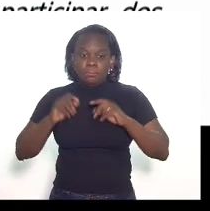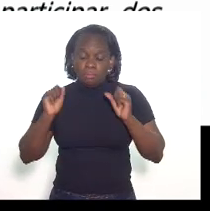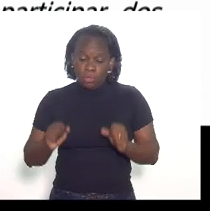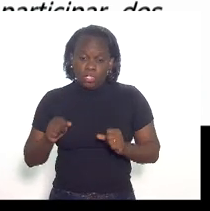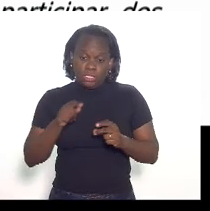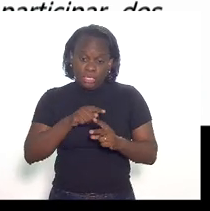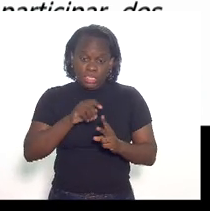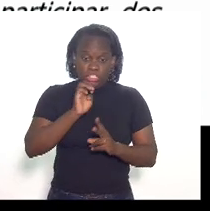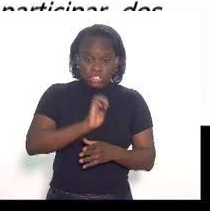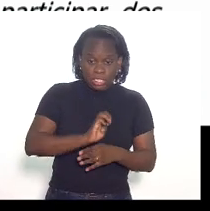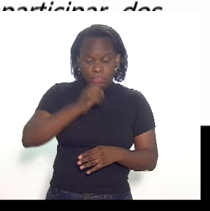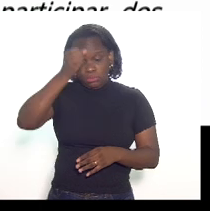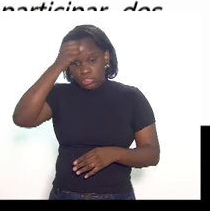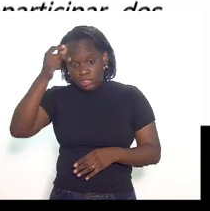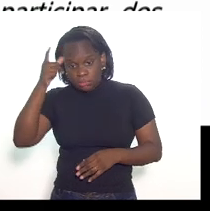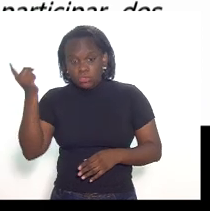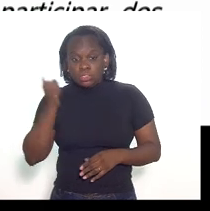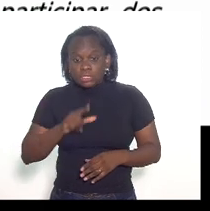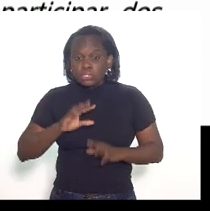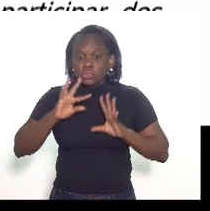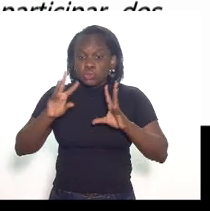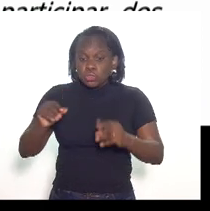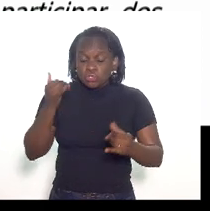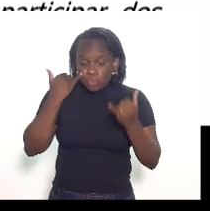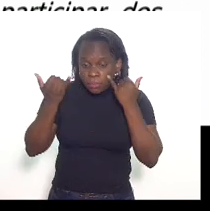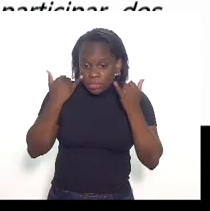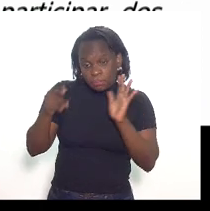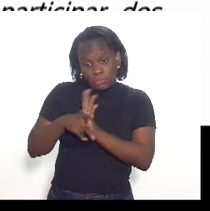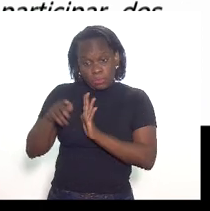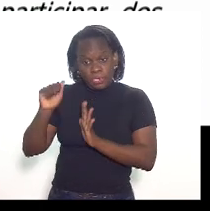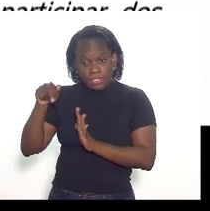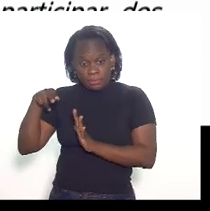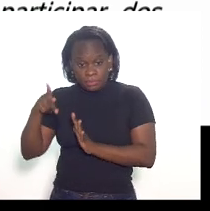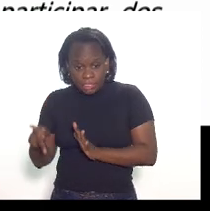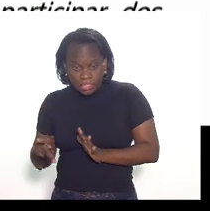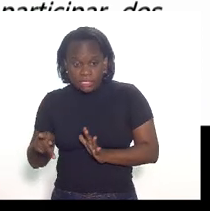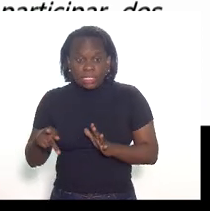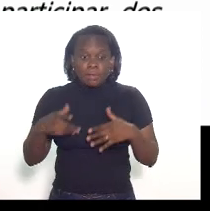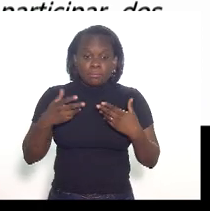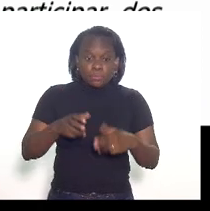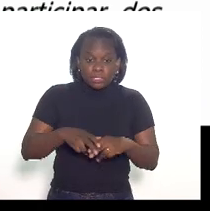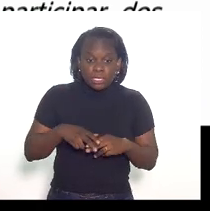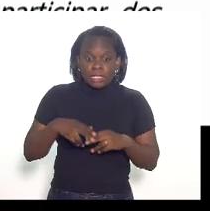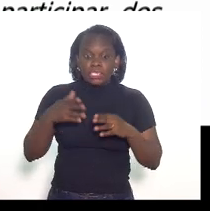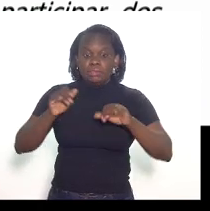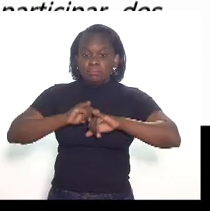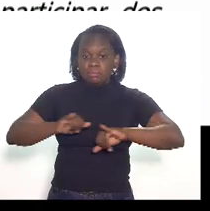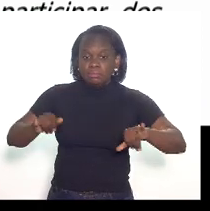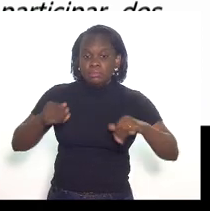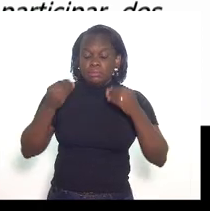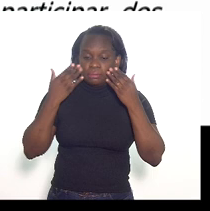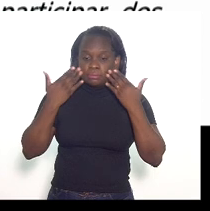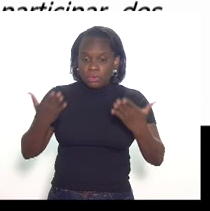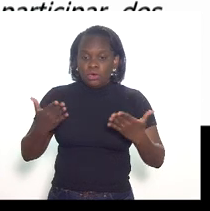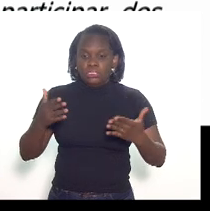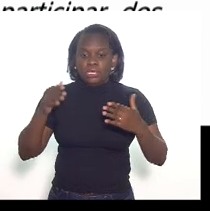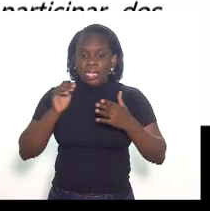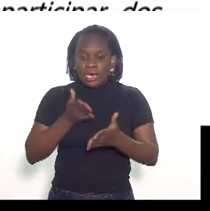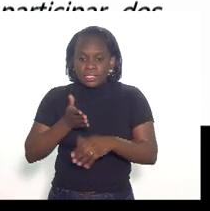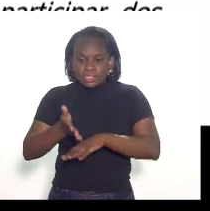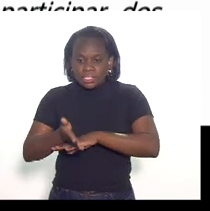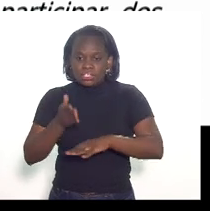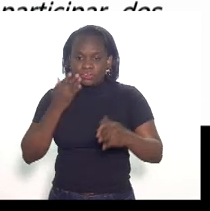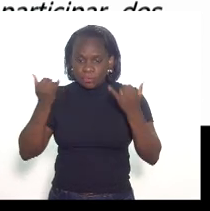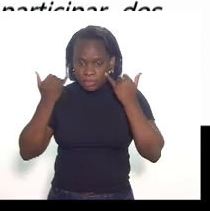esses entes obter todas as informações pertinentes da ANP tendo em vista o princípio da publicidade transparência e acesso a